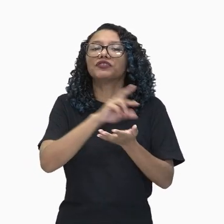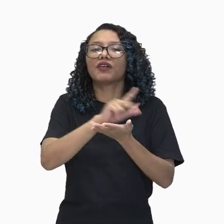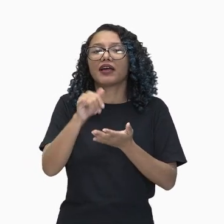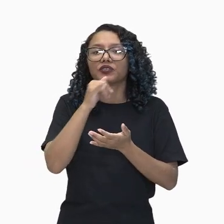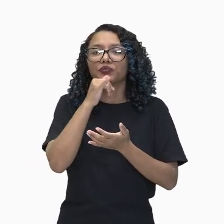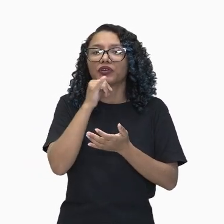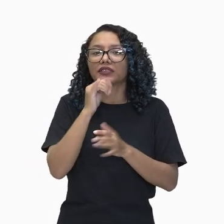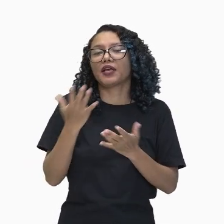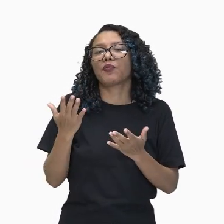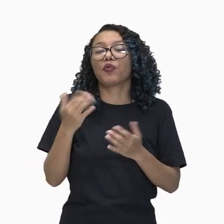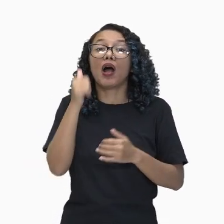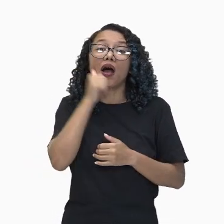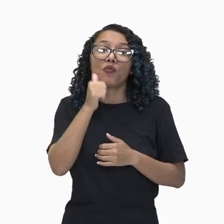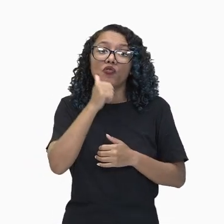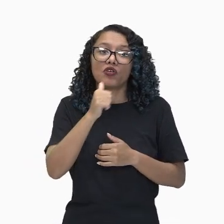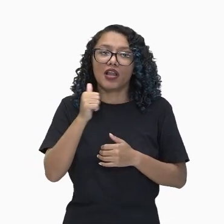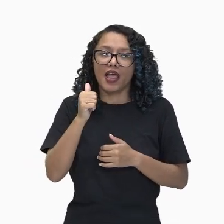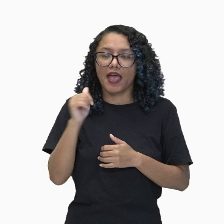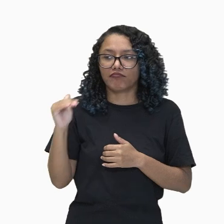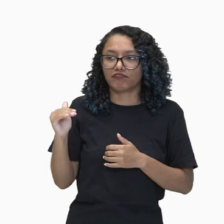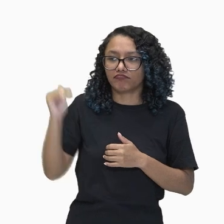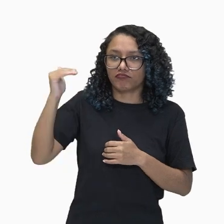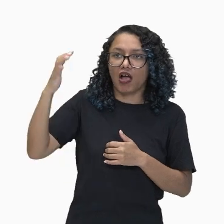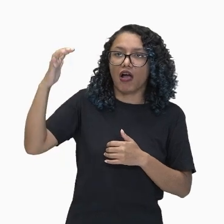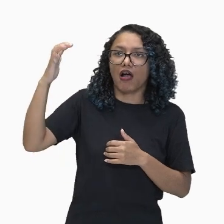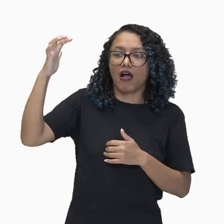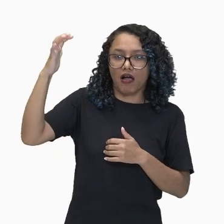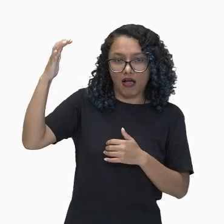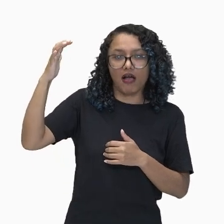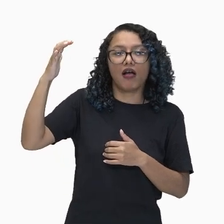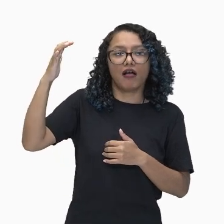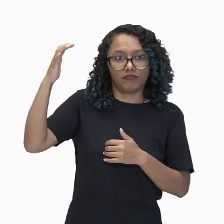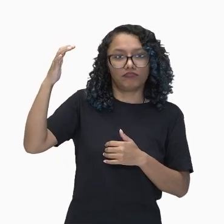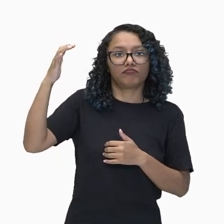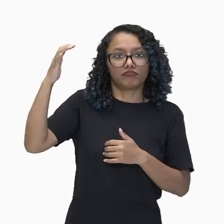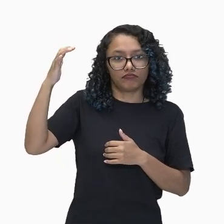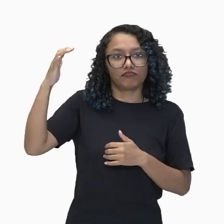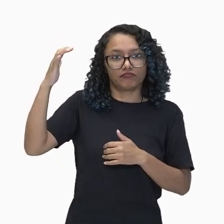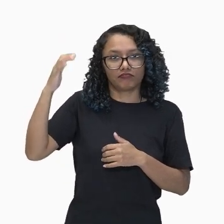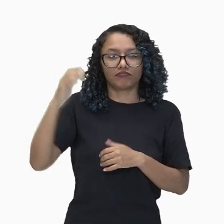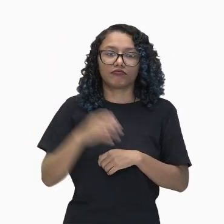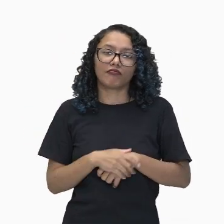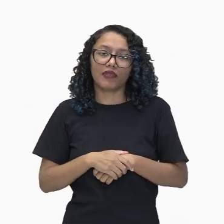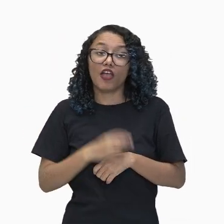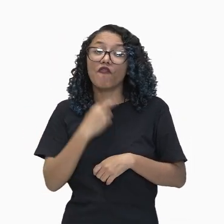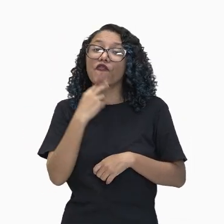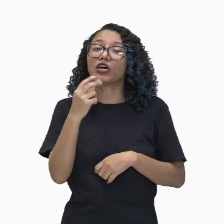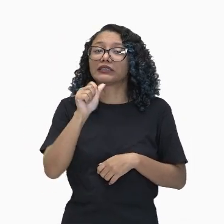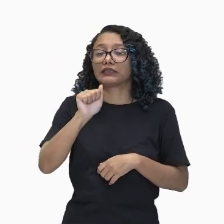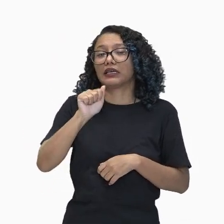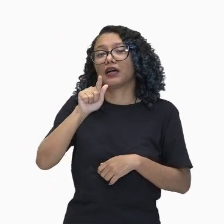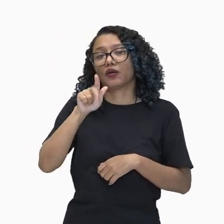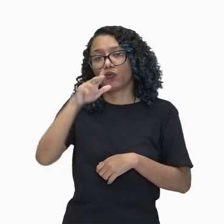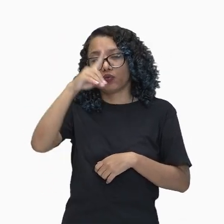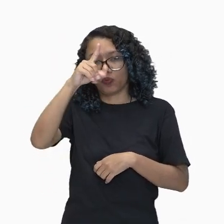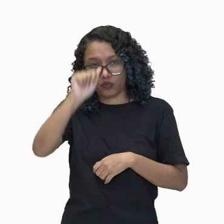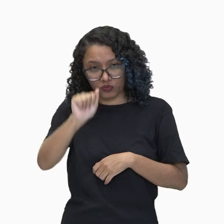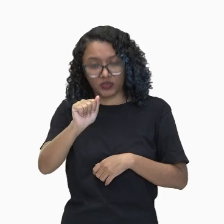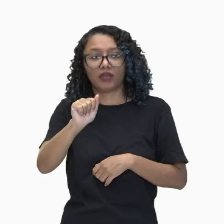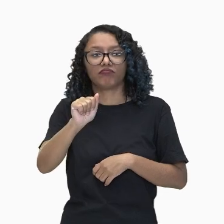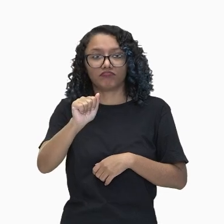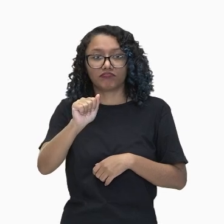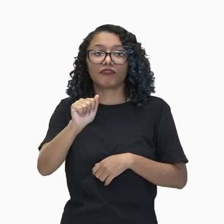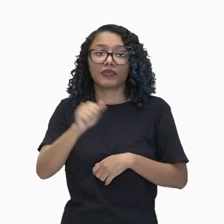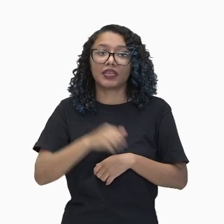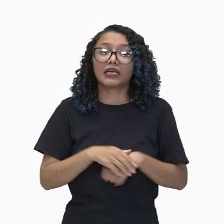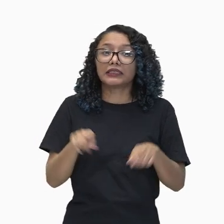mais aguda. Mesmo o soprano fica entre a voz aguda e a voz grave. O